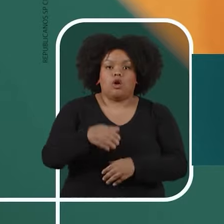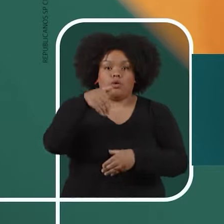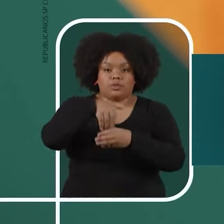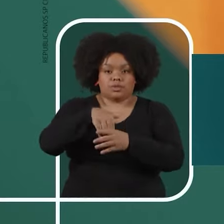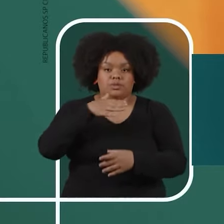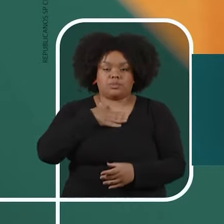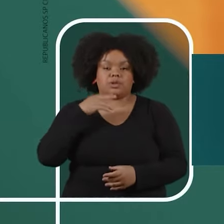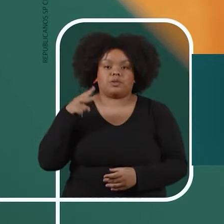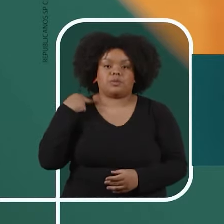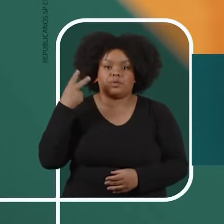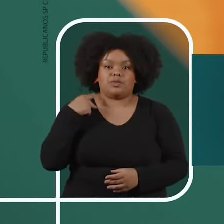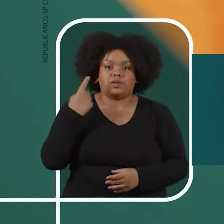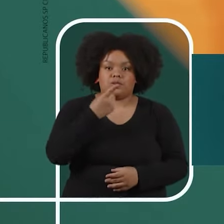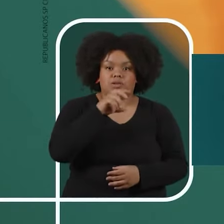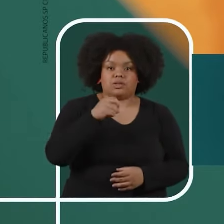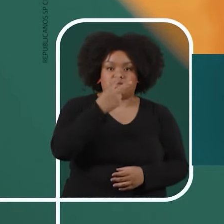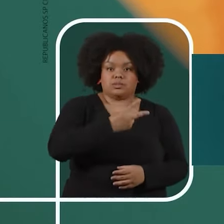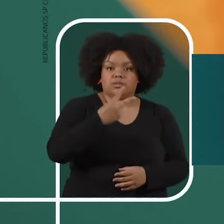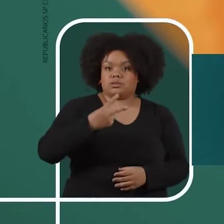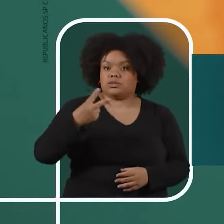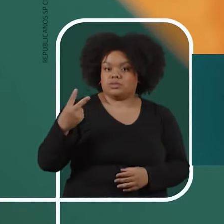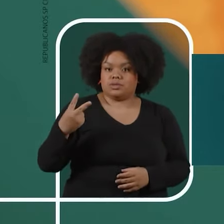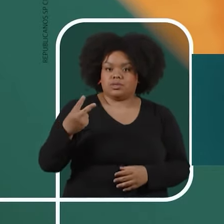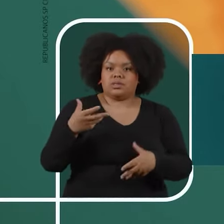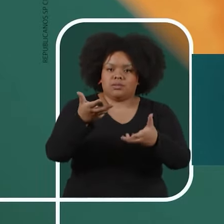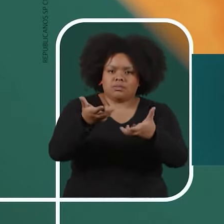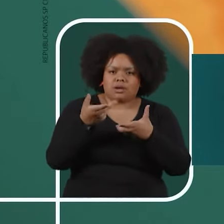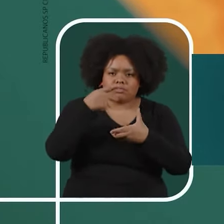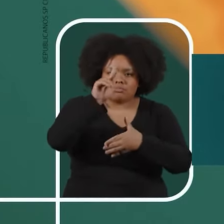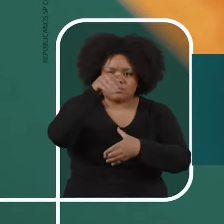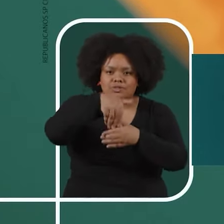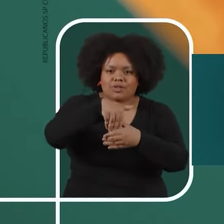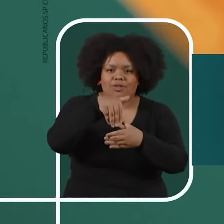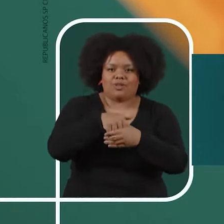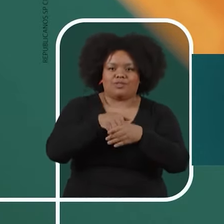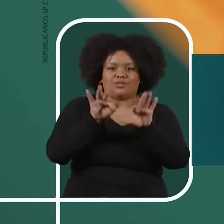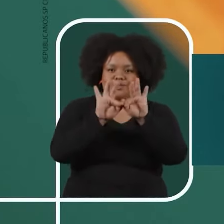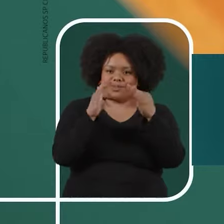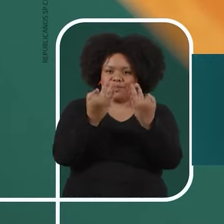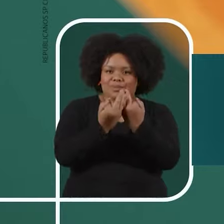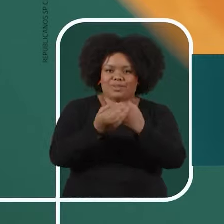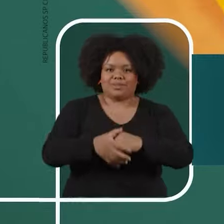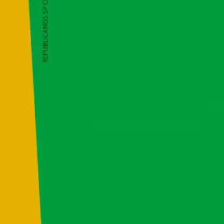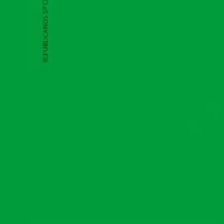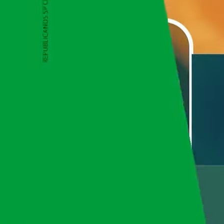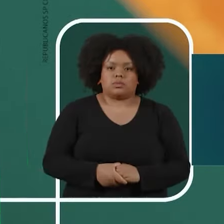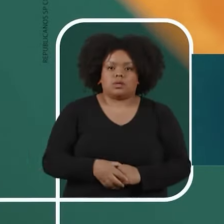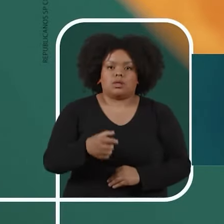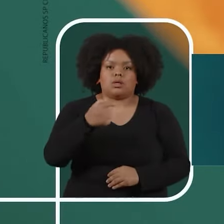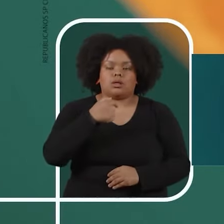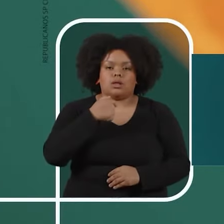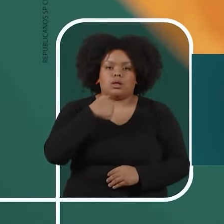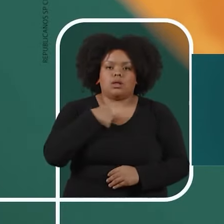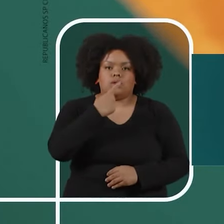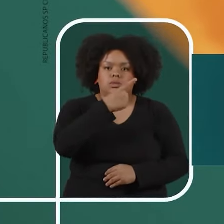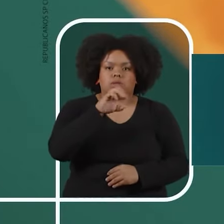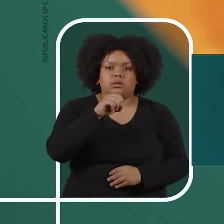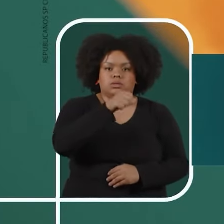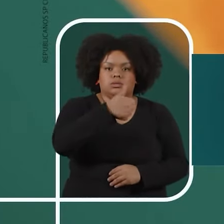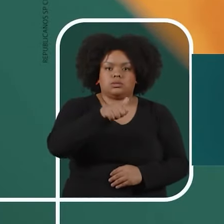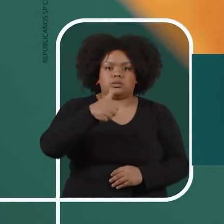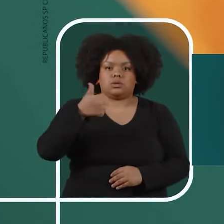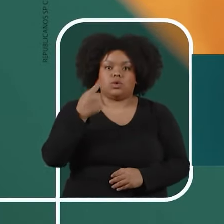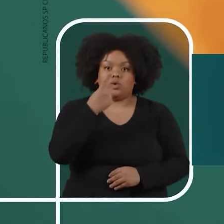Marquita o vereador 10-2-2-2. Conto com você e com a sua família. Eu sou o Diego Del Rio, 10